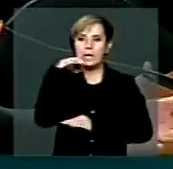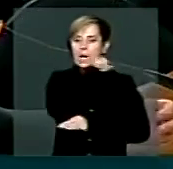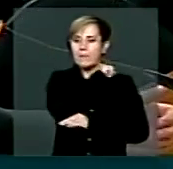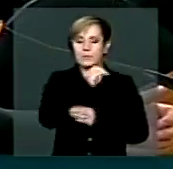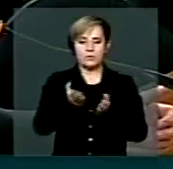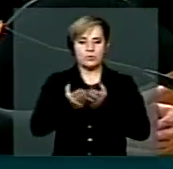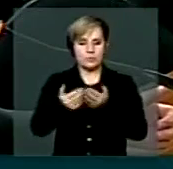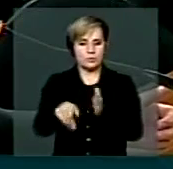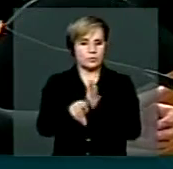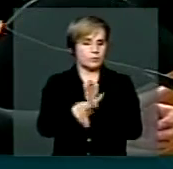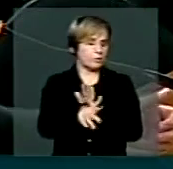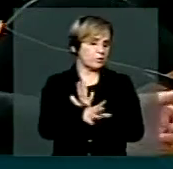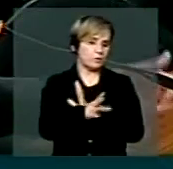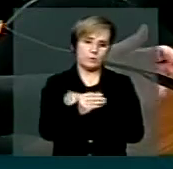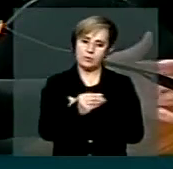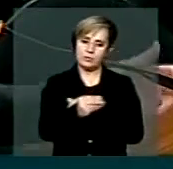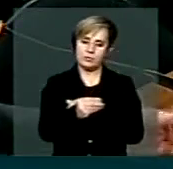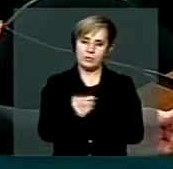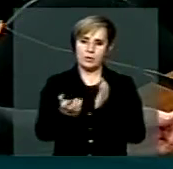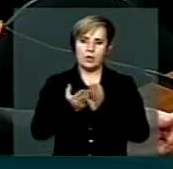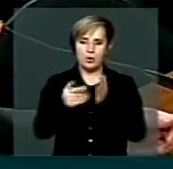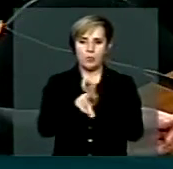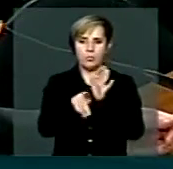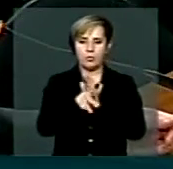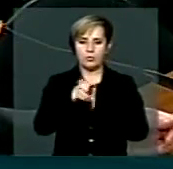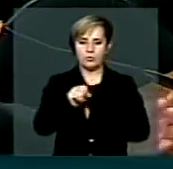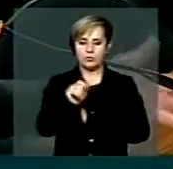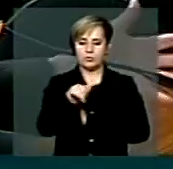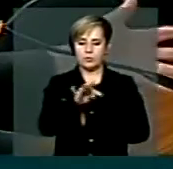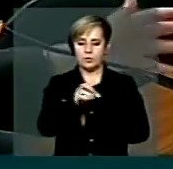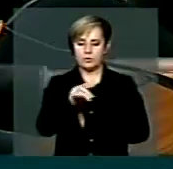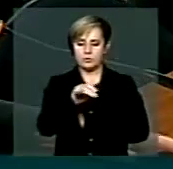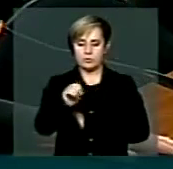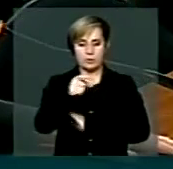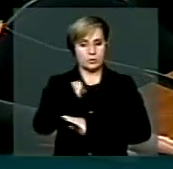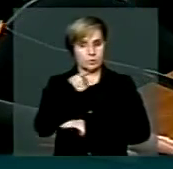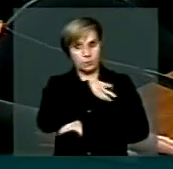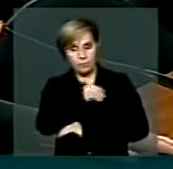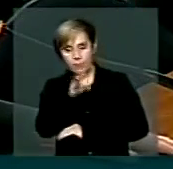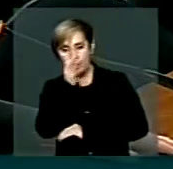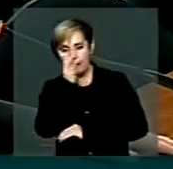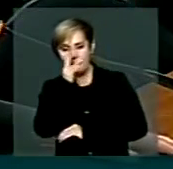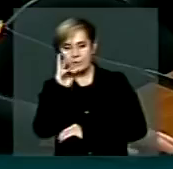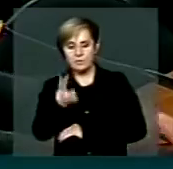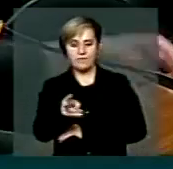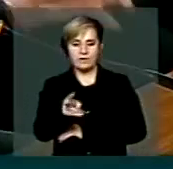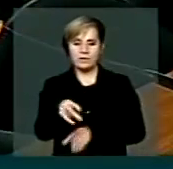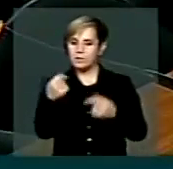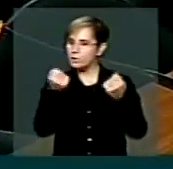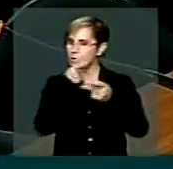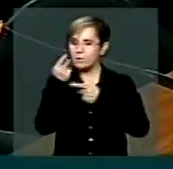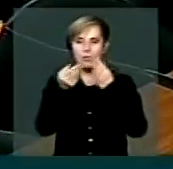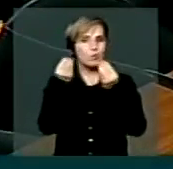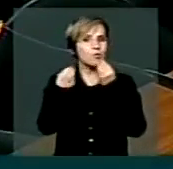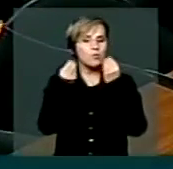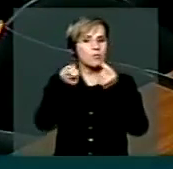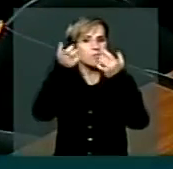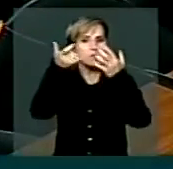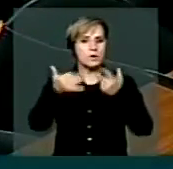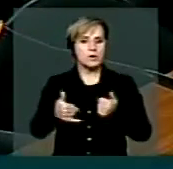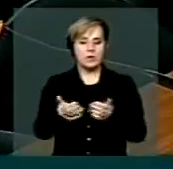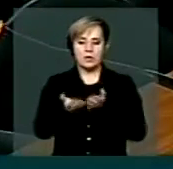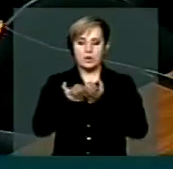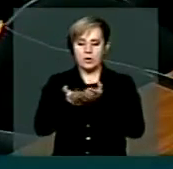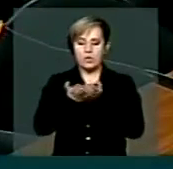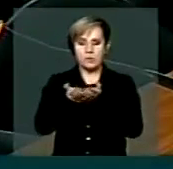portos. É muita reclamação. O Porto de Santos eu estive lá, visitamos todos. Nem falar como se justifica o navio ficar